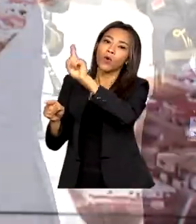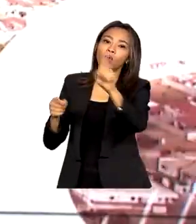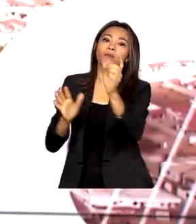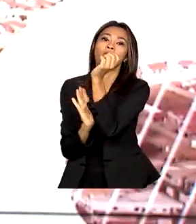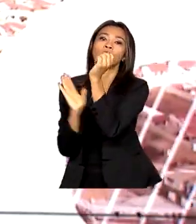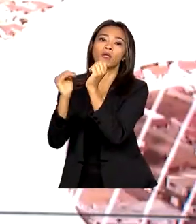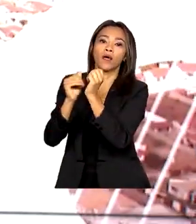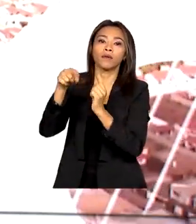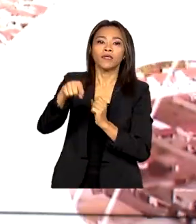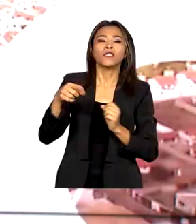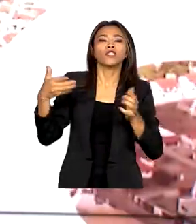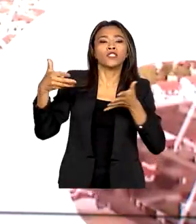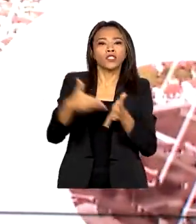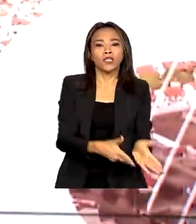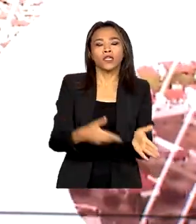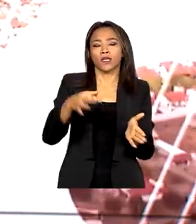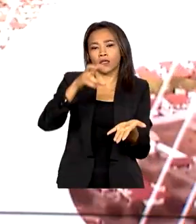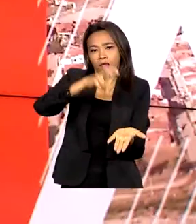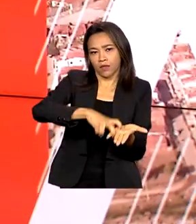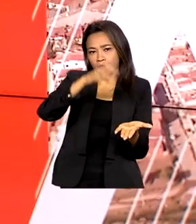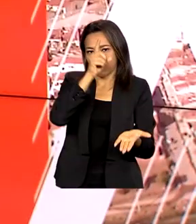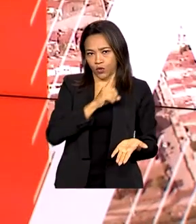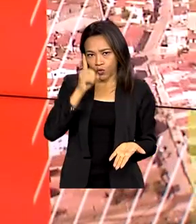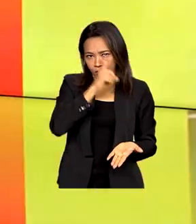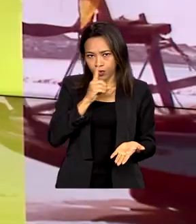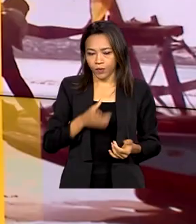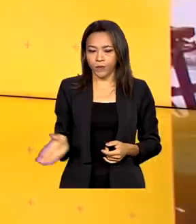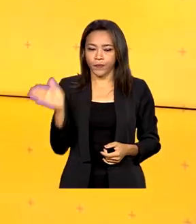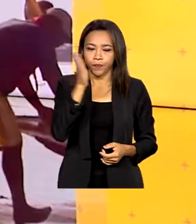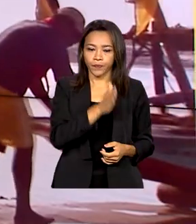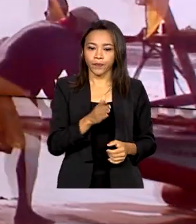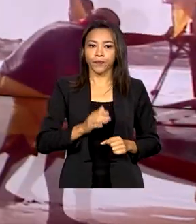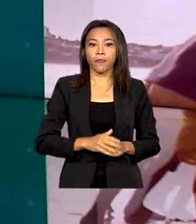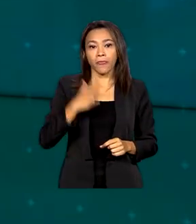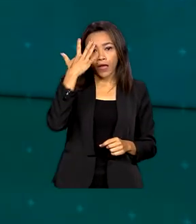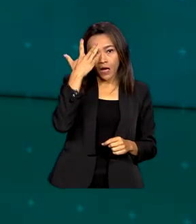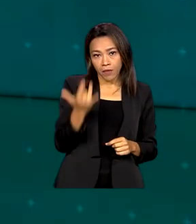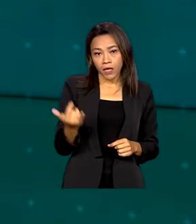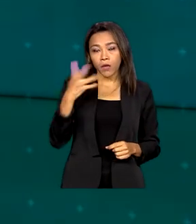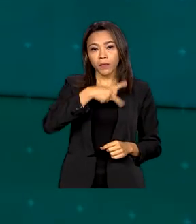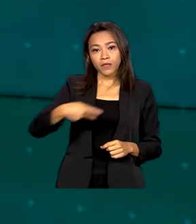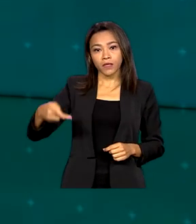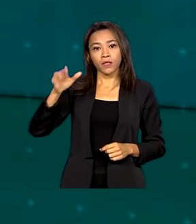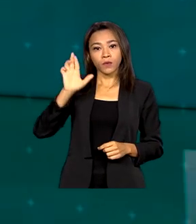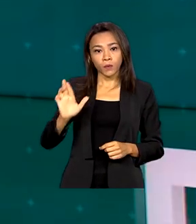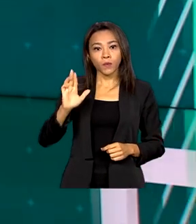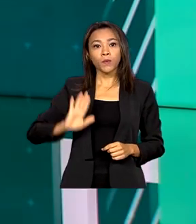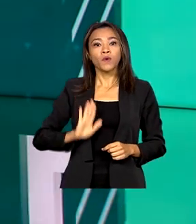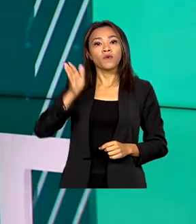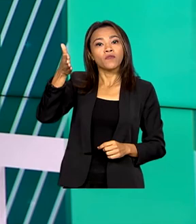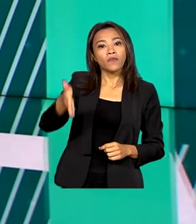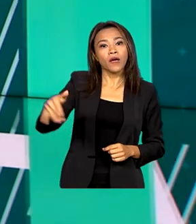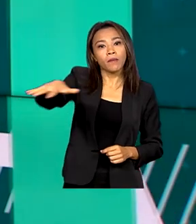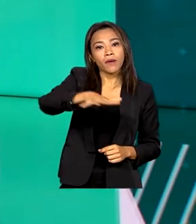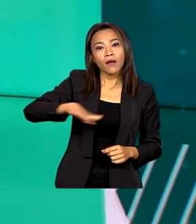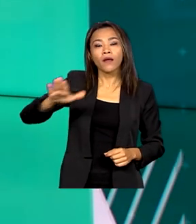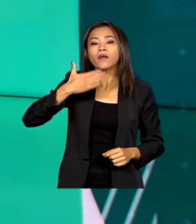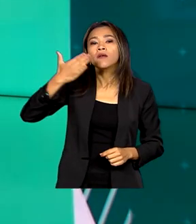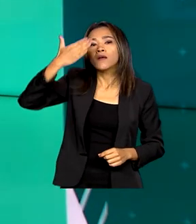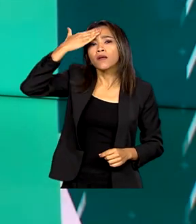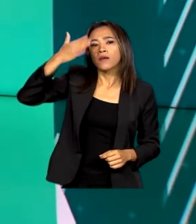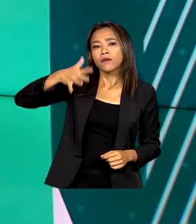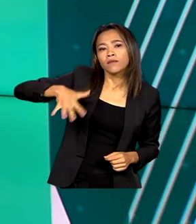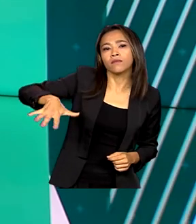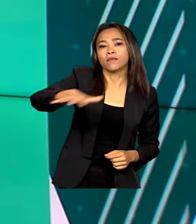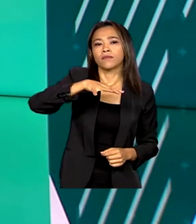Brasília na manhã de domingo. E amanhã, o presidente Lula estará em Abu Dhabi, nos Emirados Árabes Unidos. Ele vai